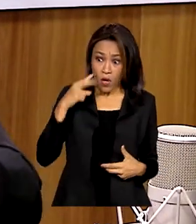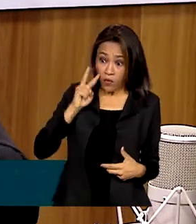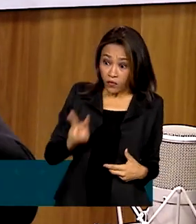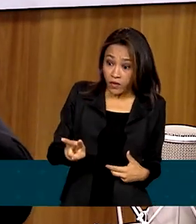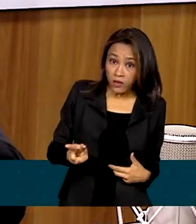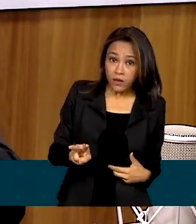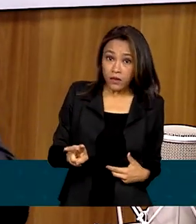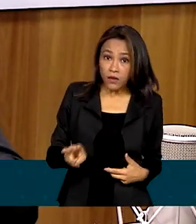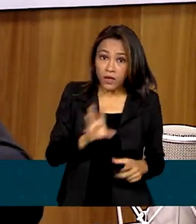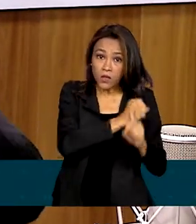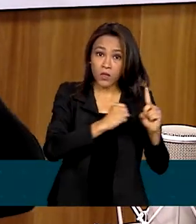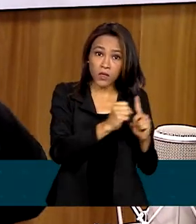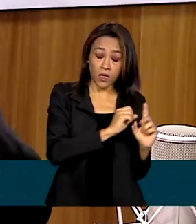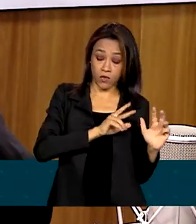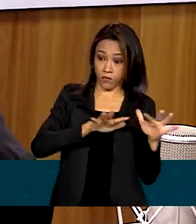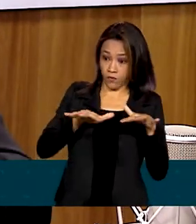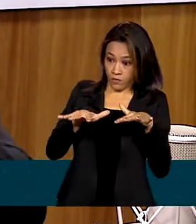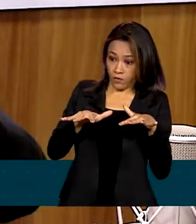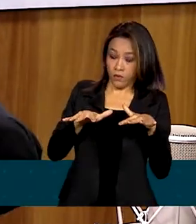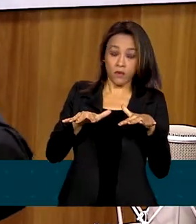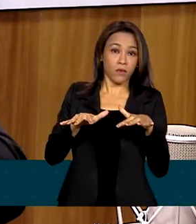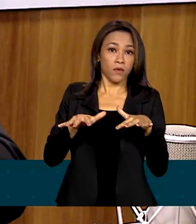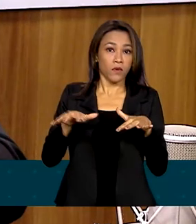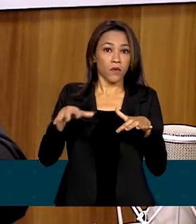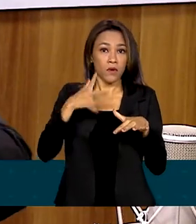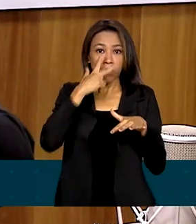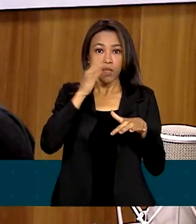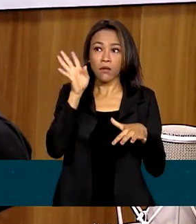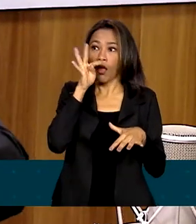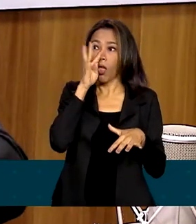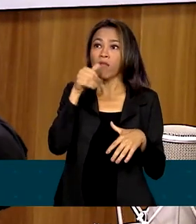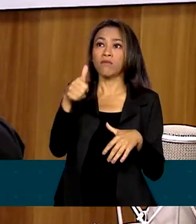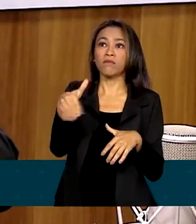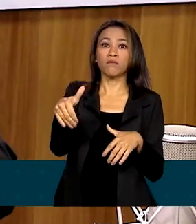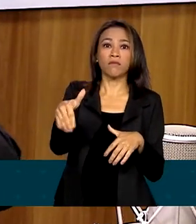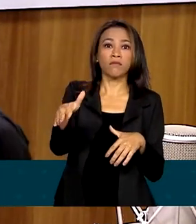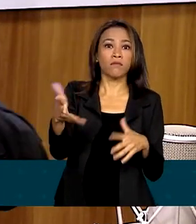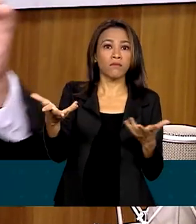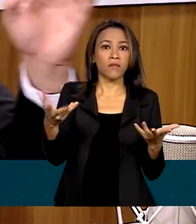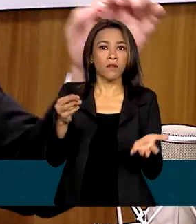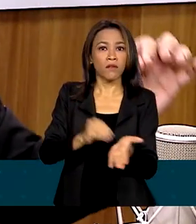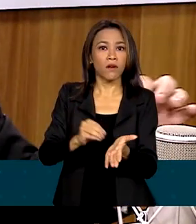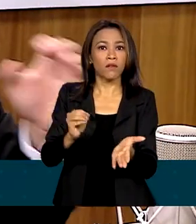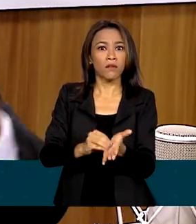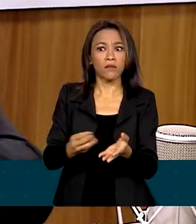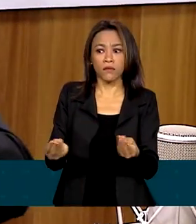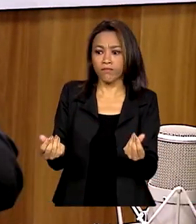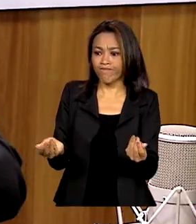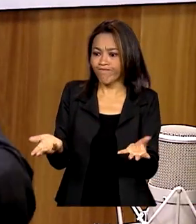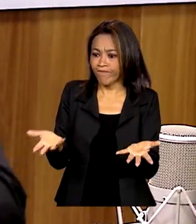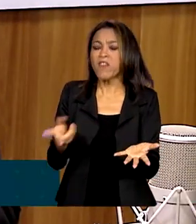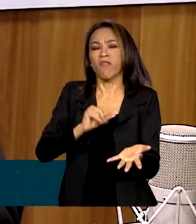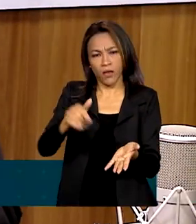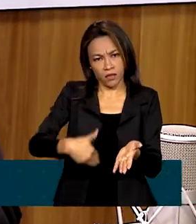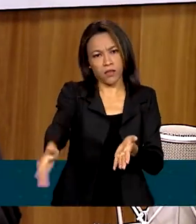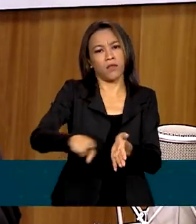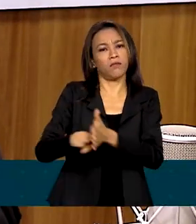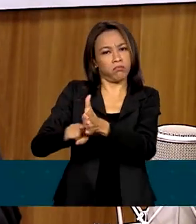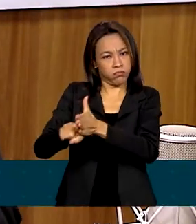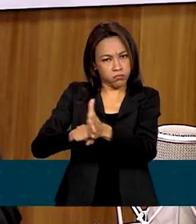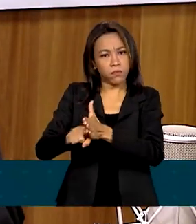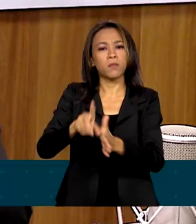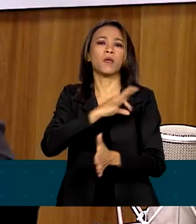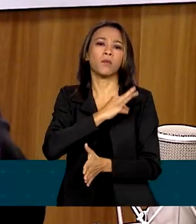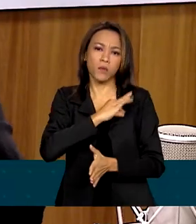tenho dúvida que havia, infelizmente, não só negligência, como também uma certa intencionalidade que vai ser apurada pela